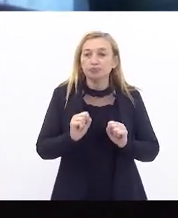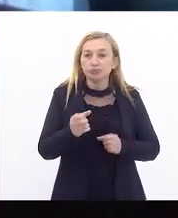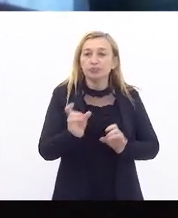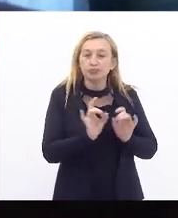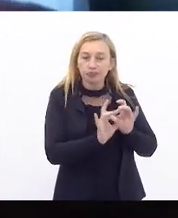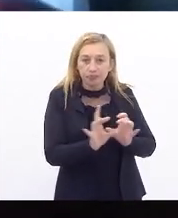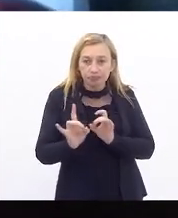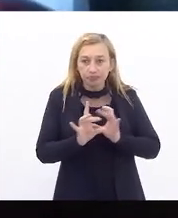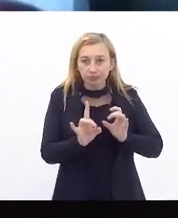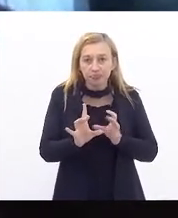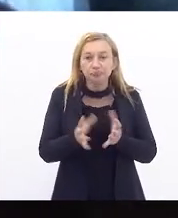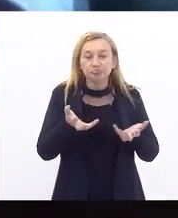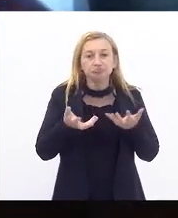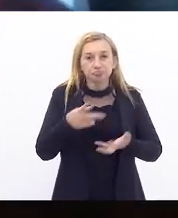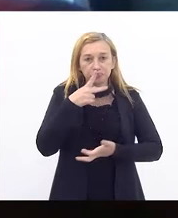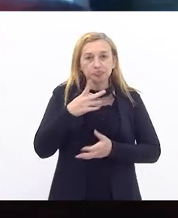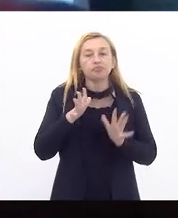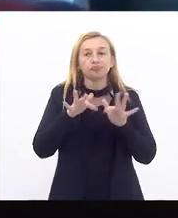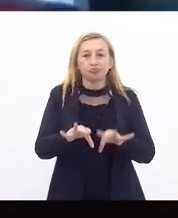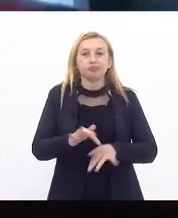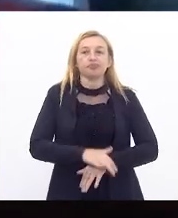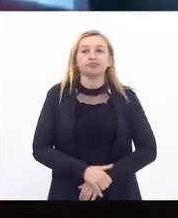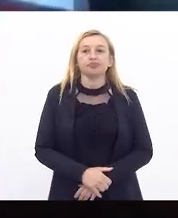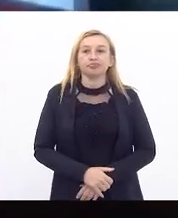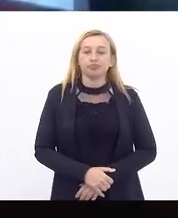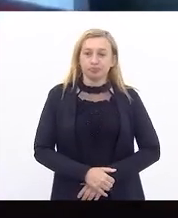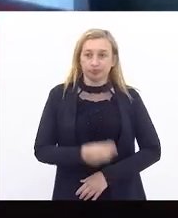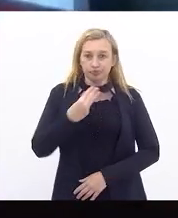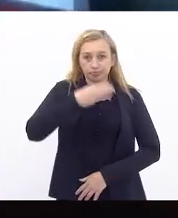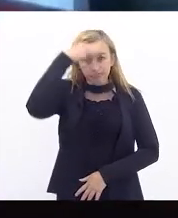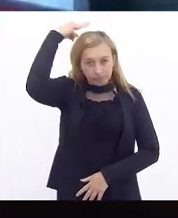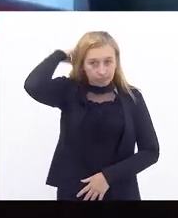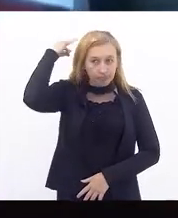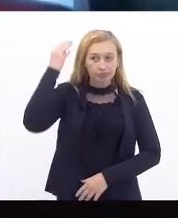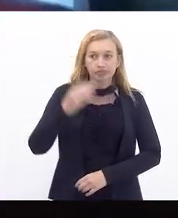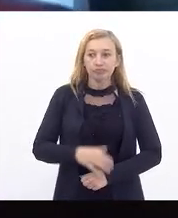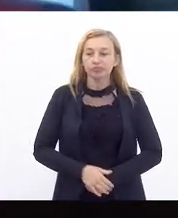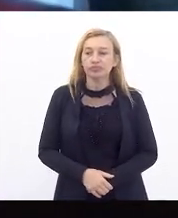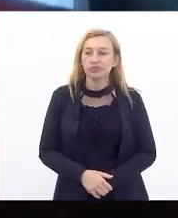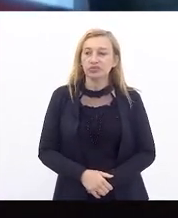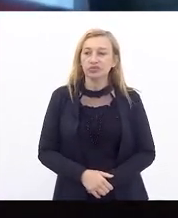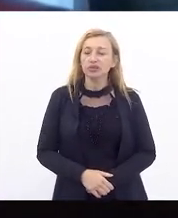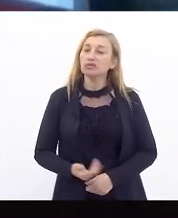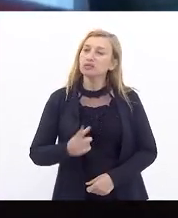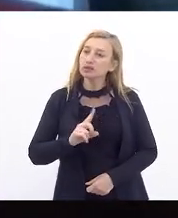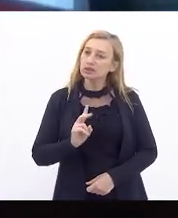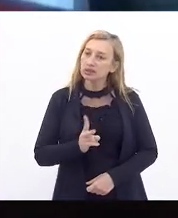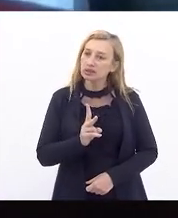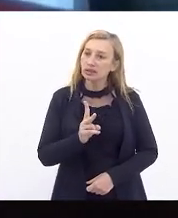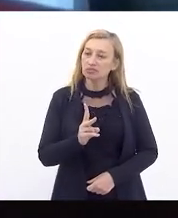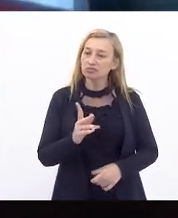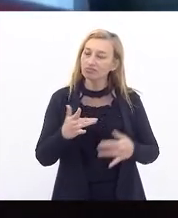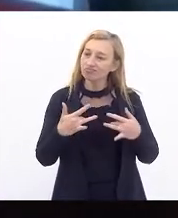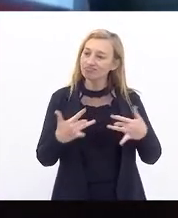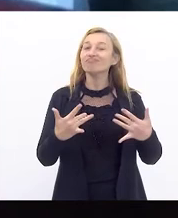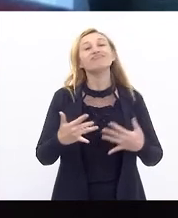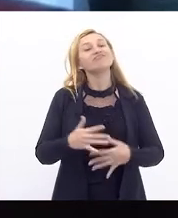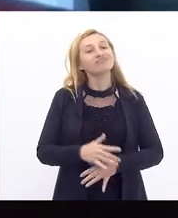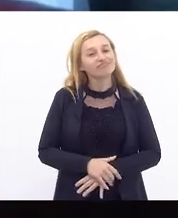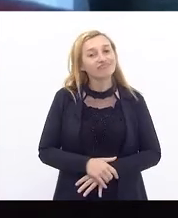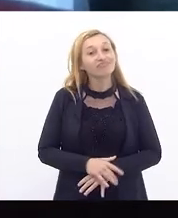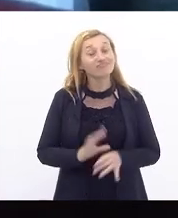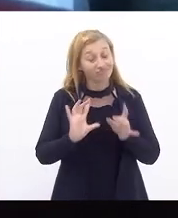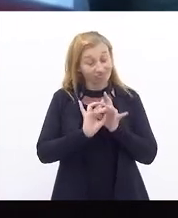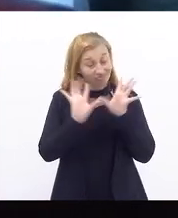Eu quero dizer, para concluir, Márcio Pacheco, você sempre teve esse espírito solidário e